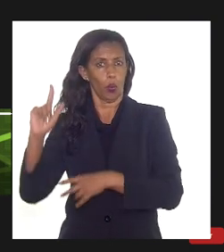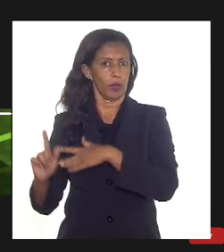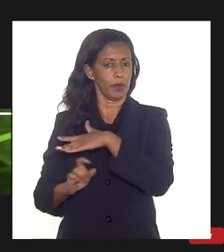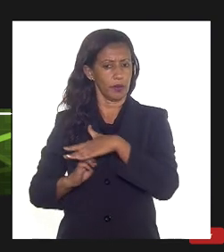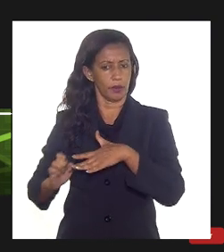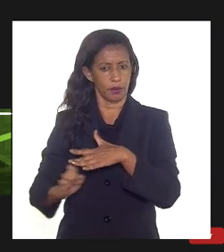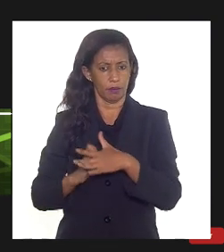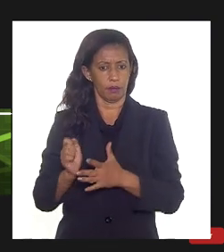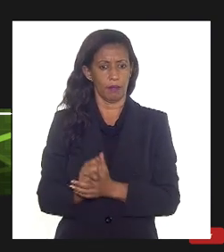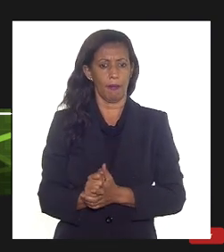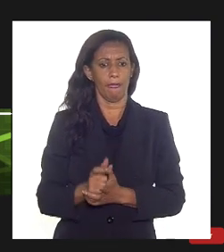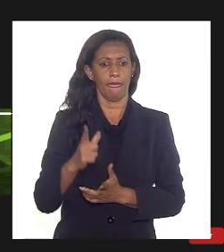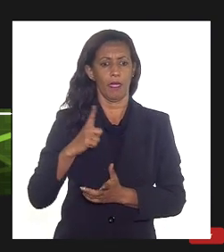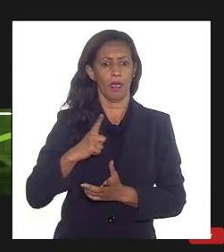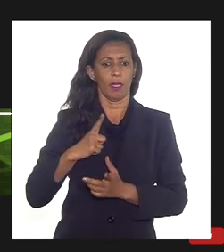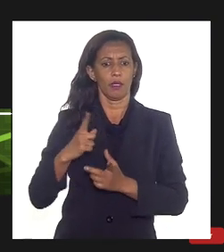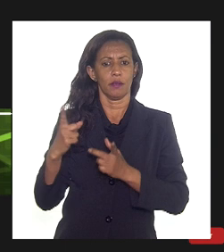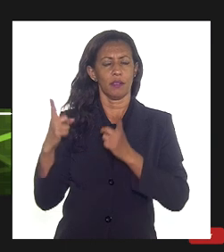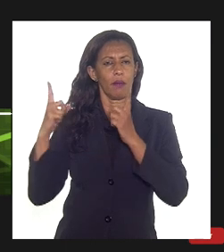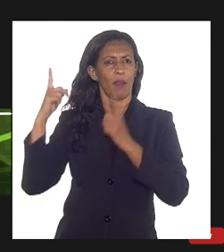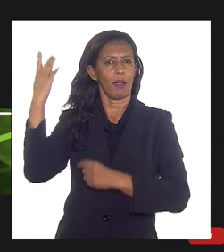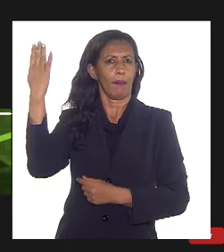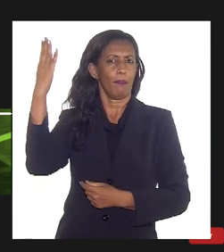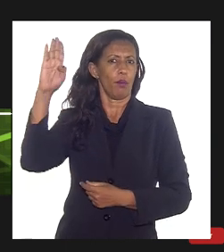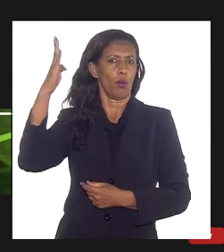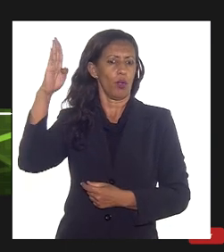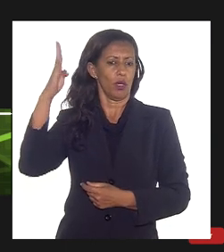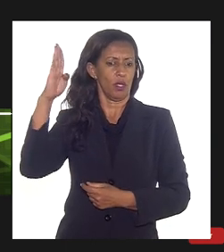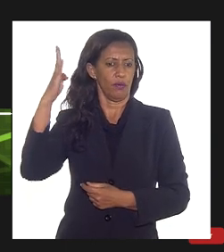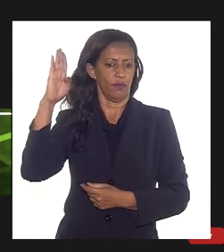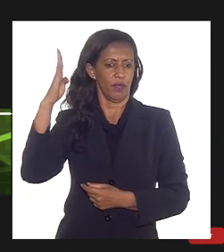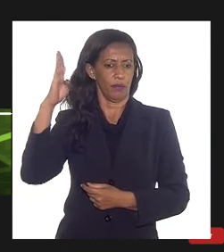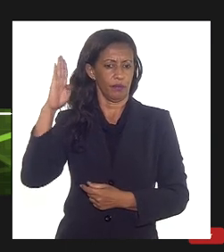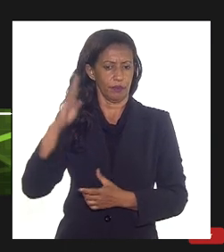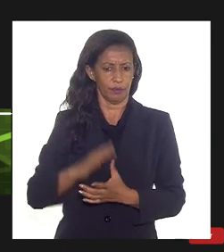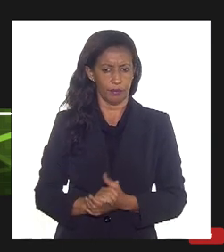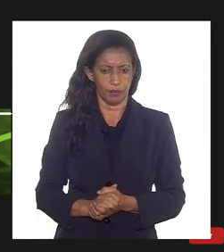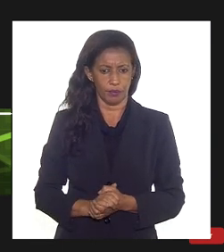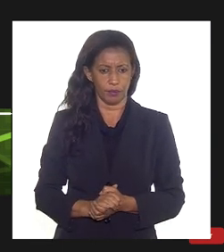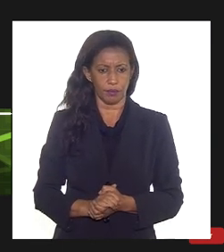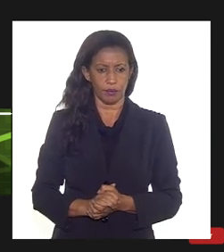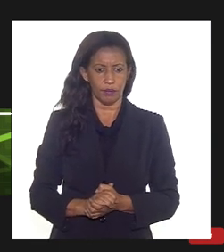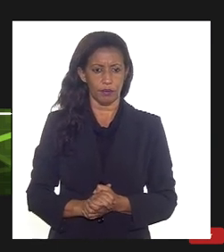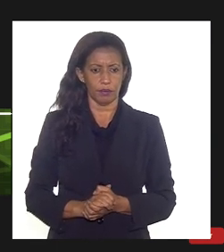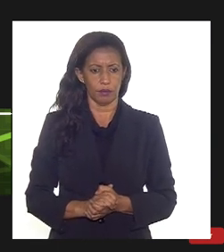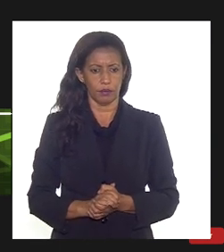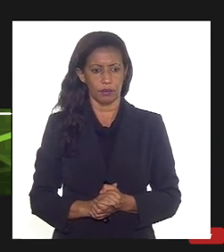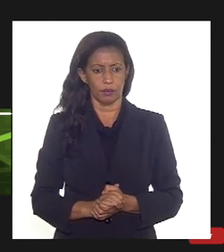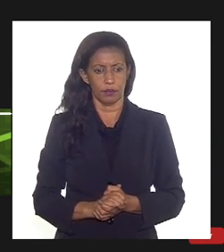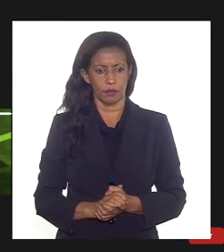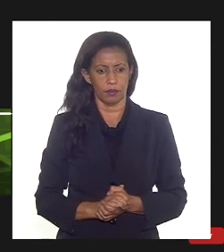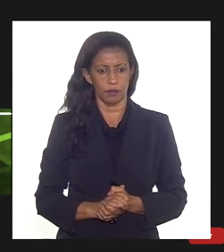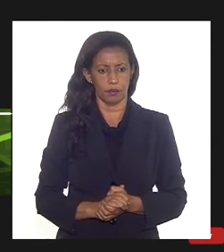temos aqui a importação via gasoduto da Bolívia o slide acabou cortando mas a frase completa aqui seria importação via gasoduto